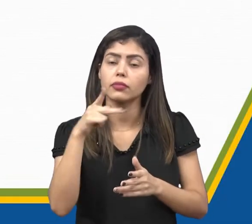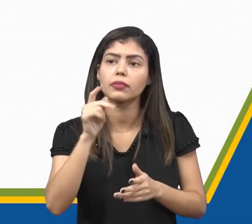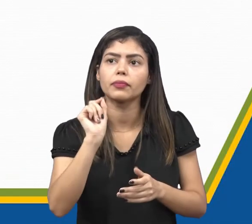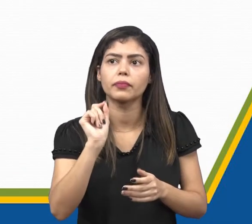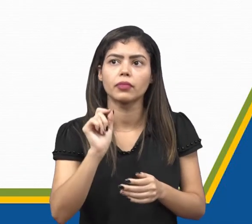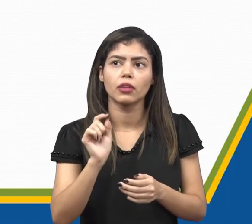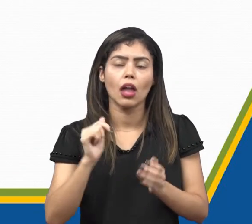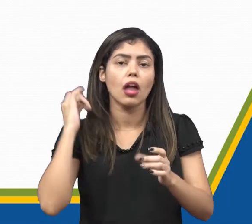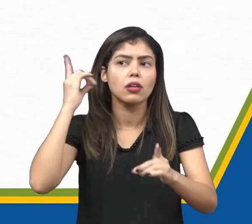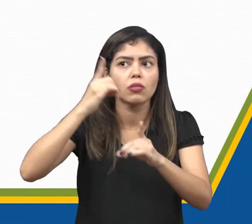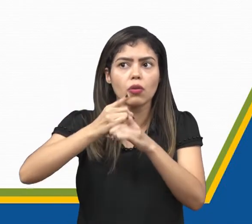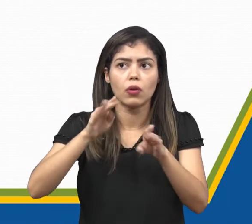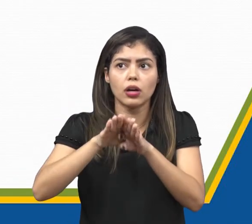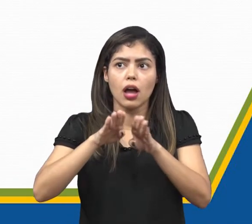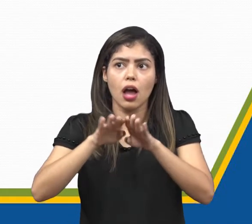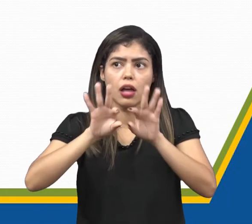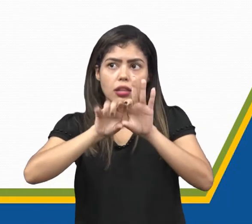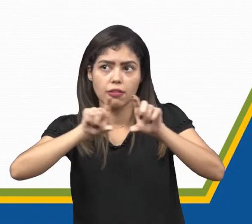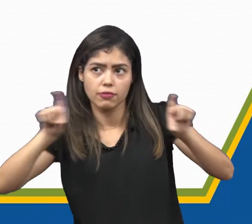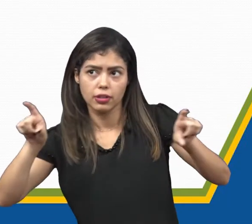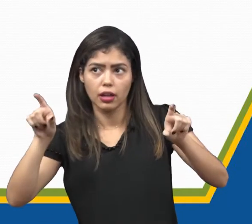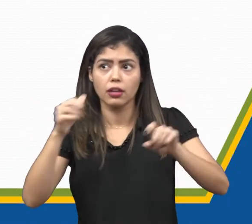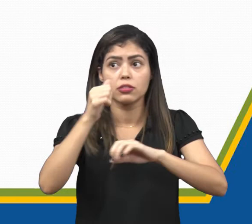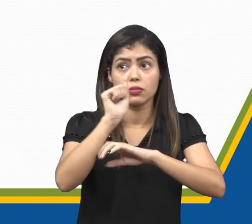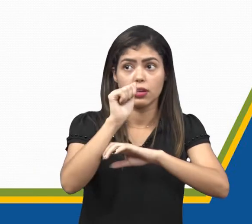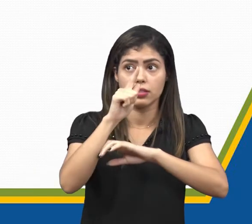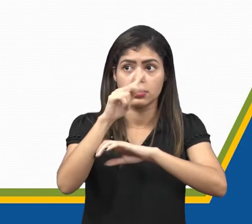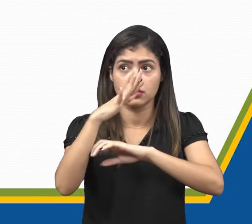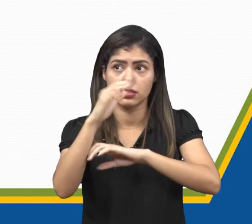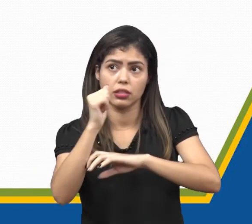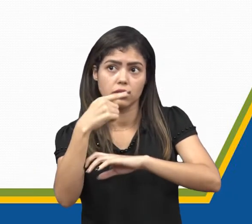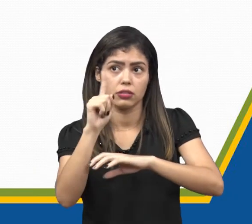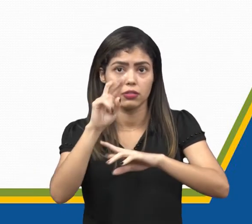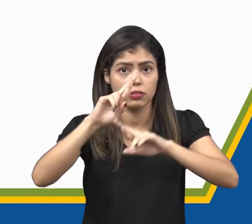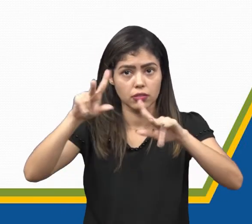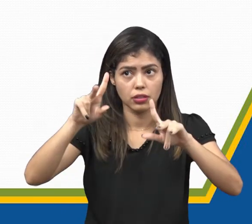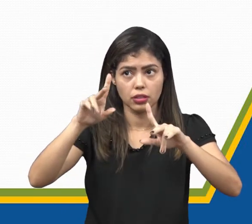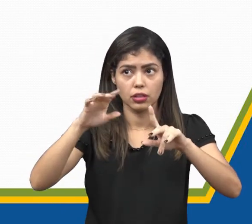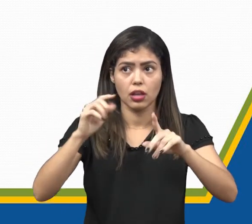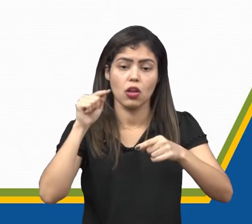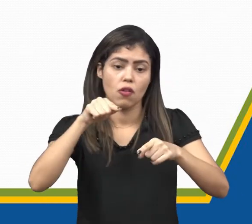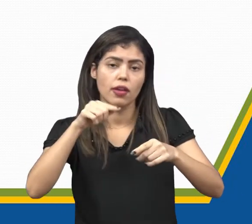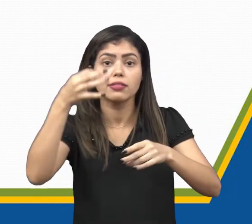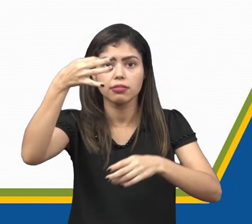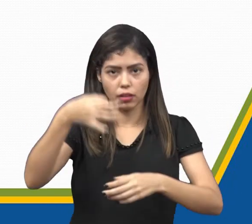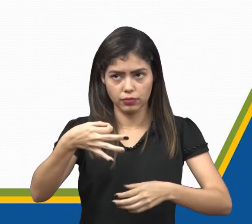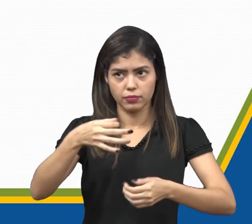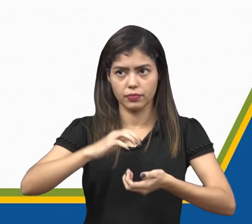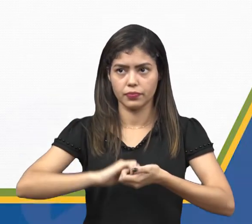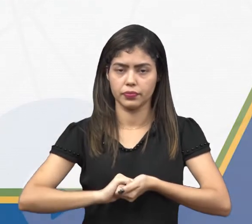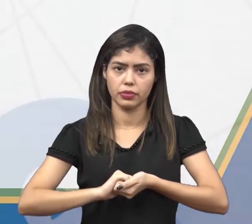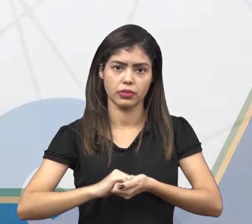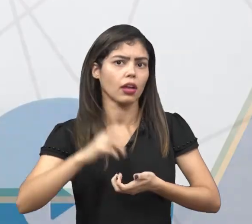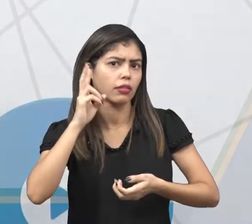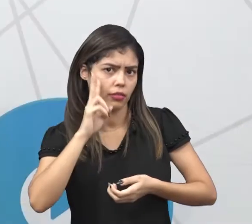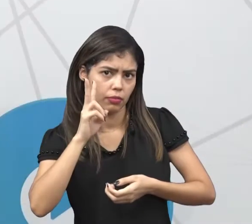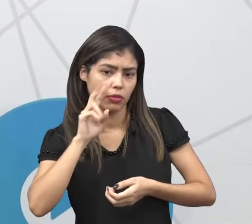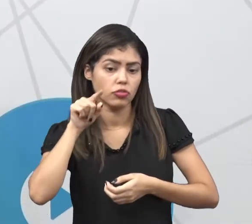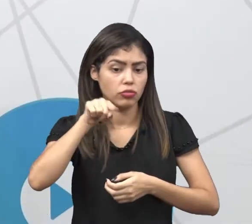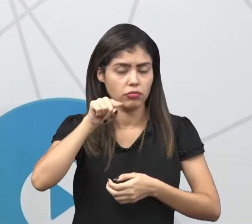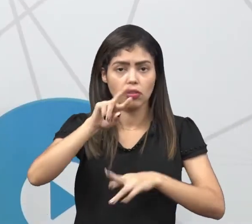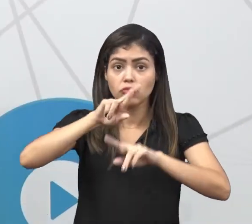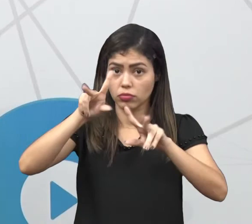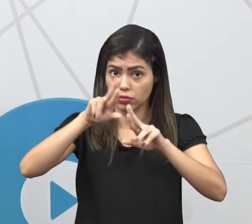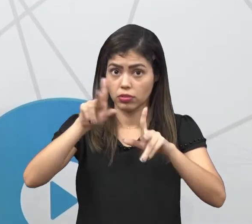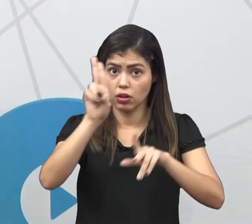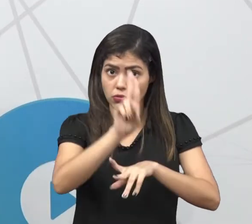assim, identifique a oração em que o acento diferencial foi empregado corretamente. Portanto, nós vimos sobre o acento diferencial,